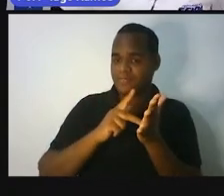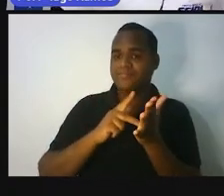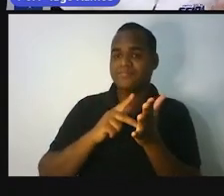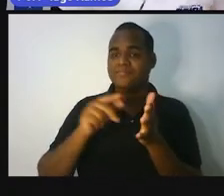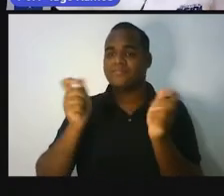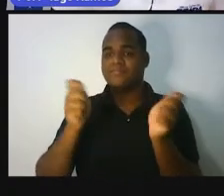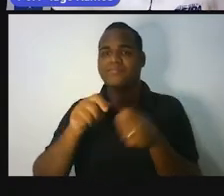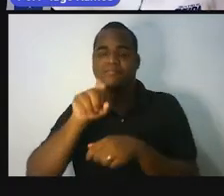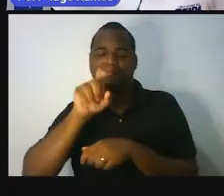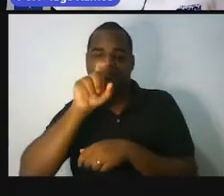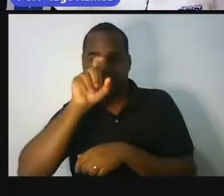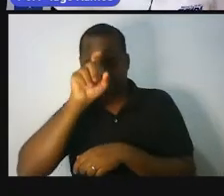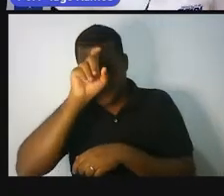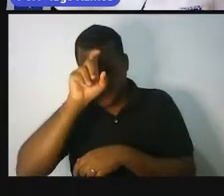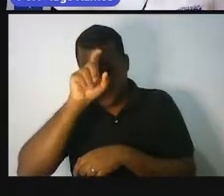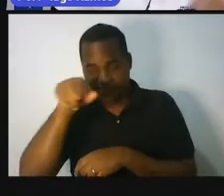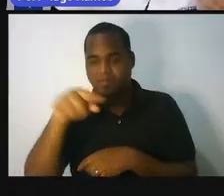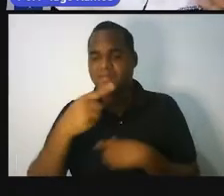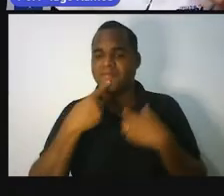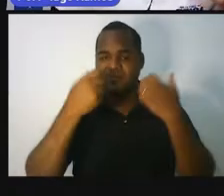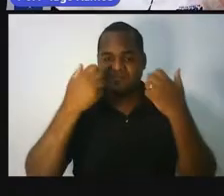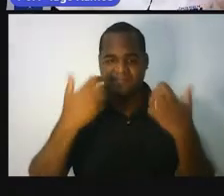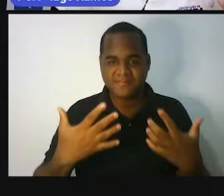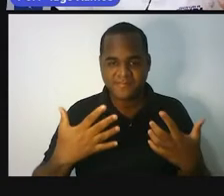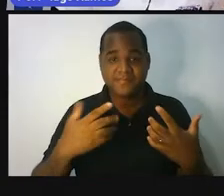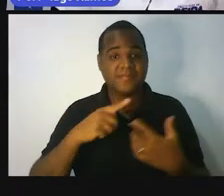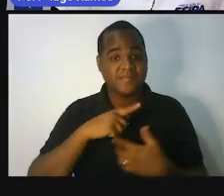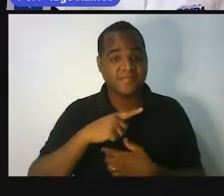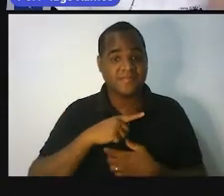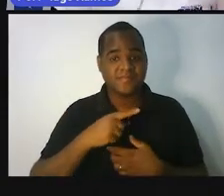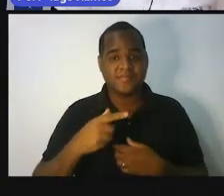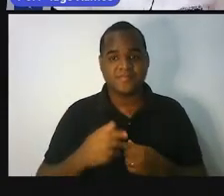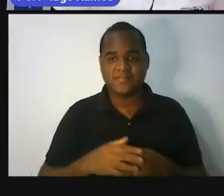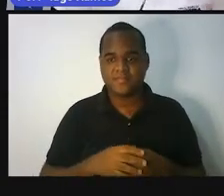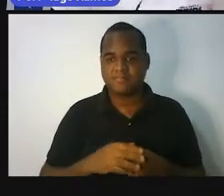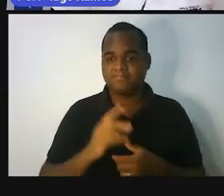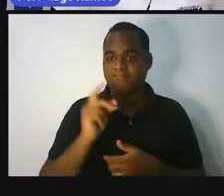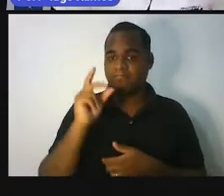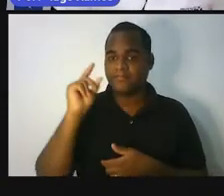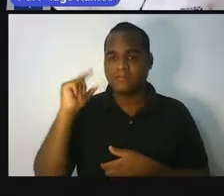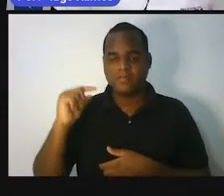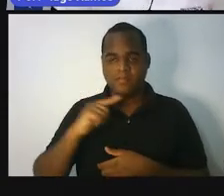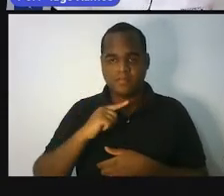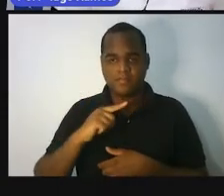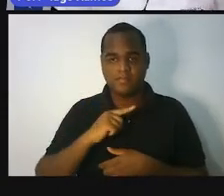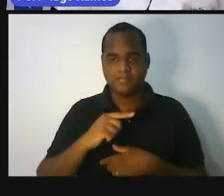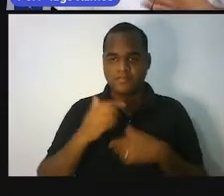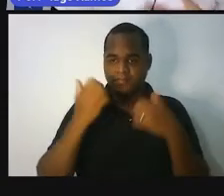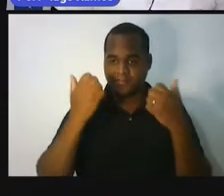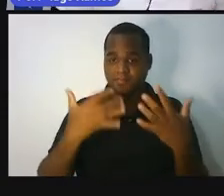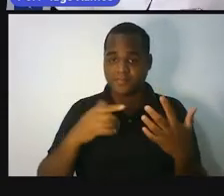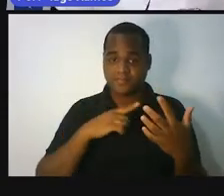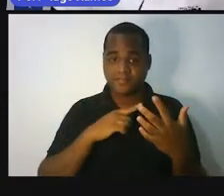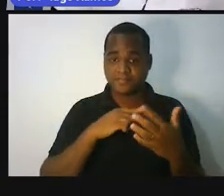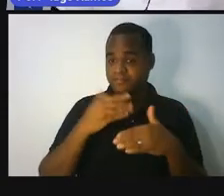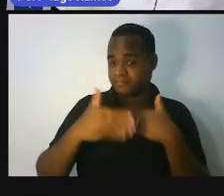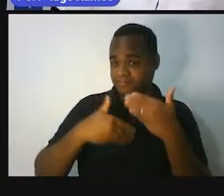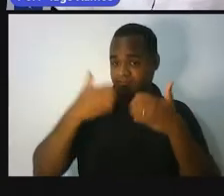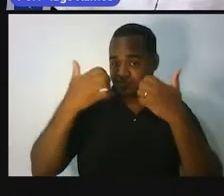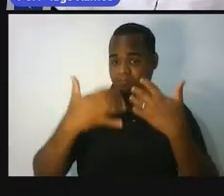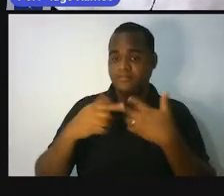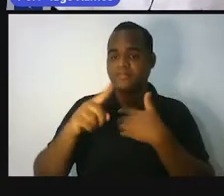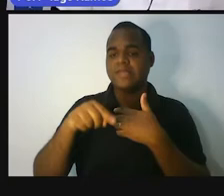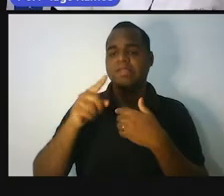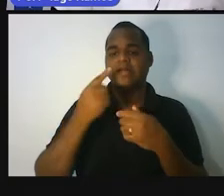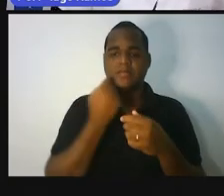egípcios, de novo falando deles, há muito tempo atrás também desenvolveram o seu próprio sistema de